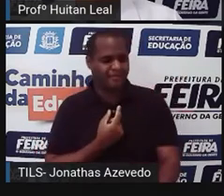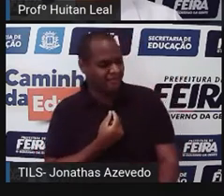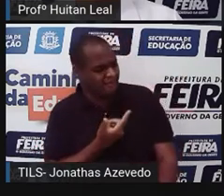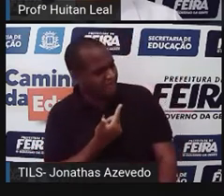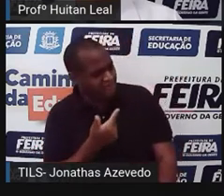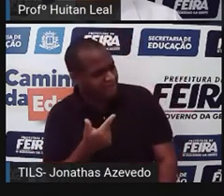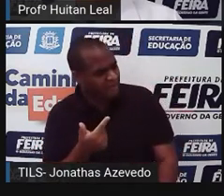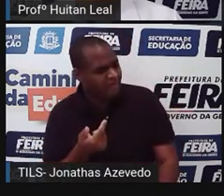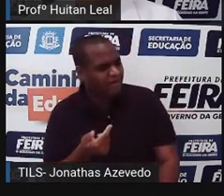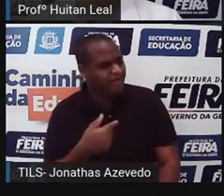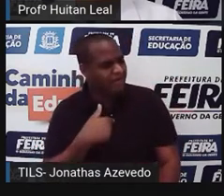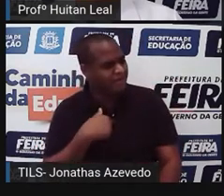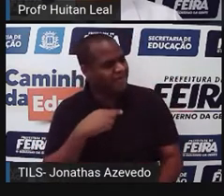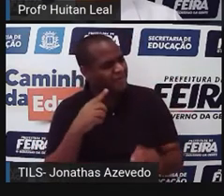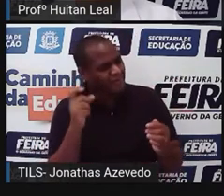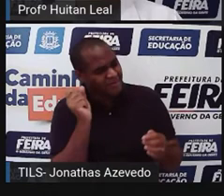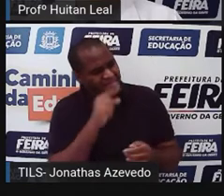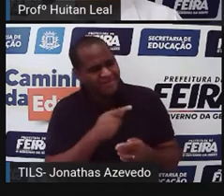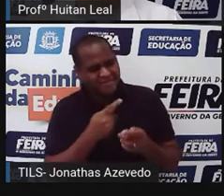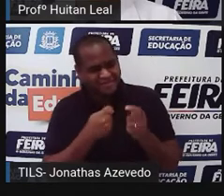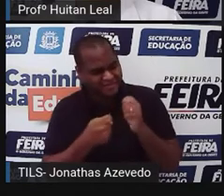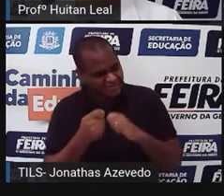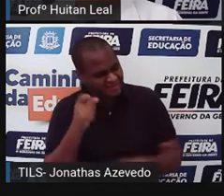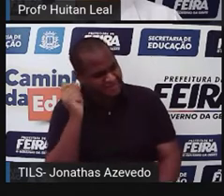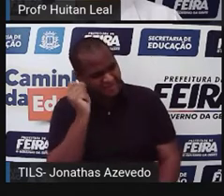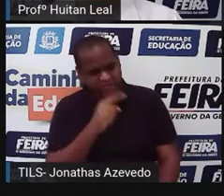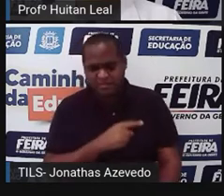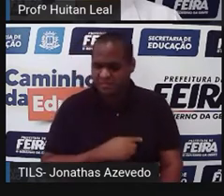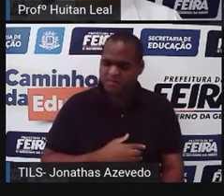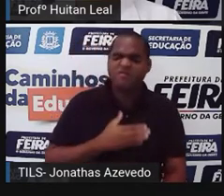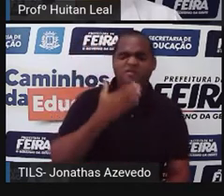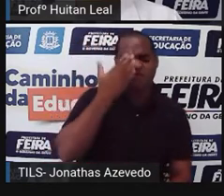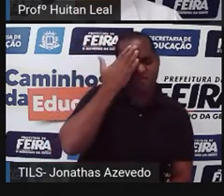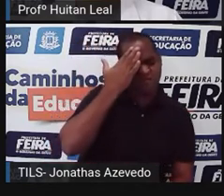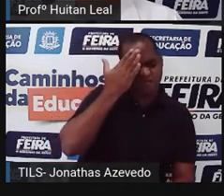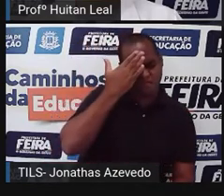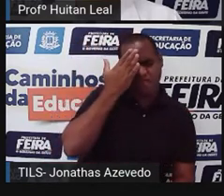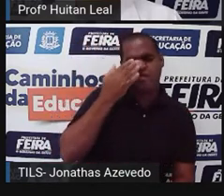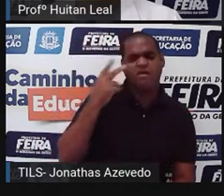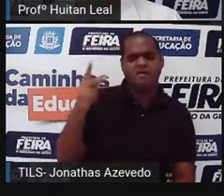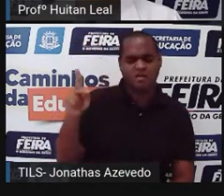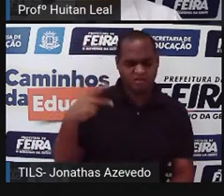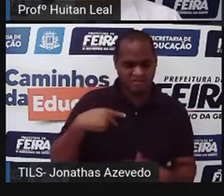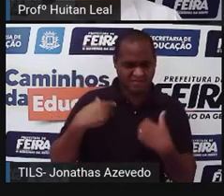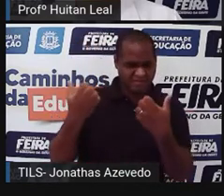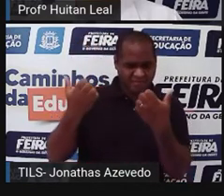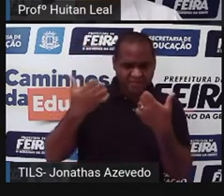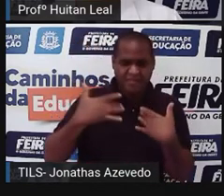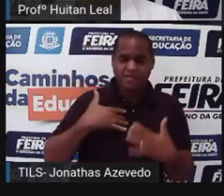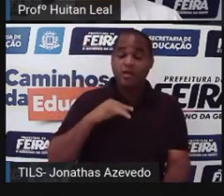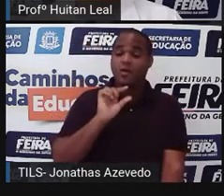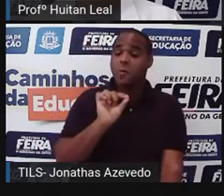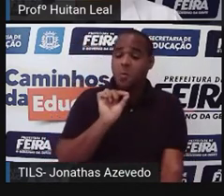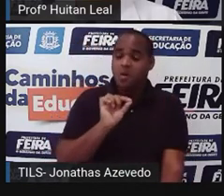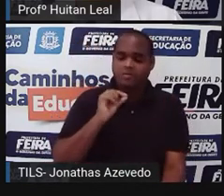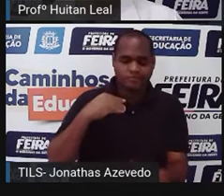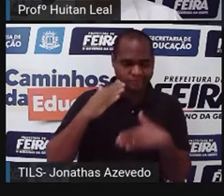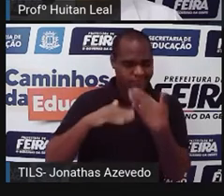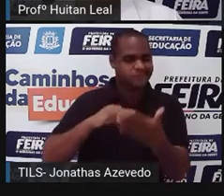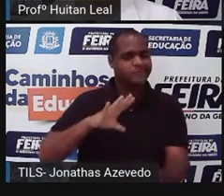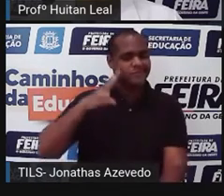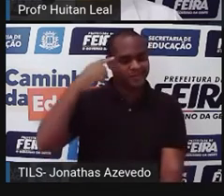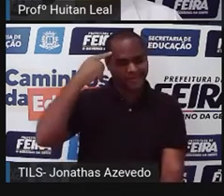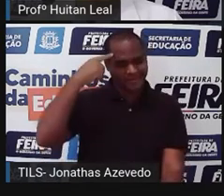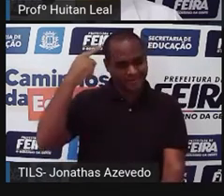dinheiro. Esta crise, já sei, ironizou ele. Você vai me dizer que por causa daquele